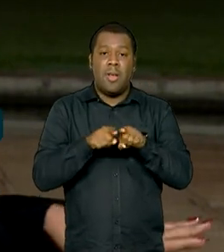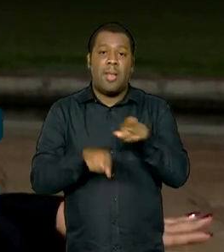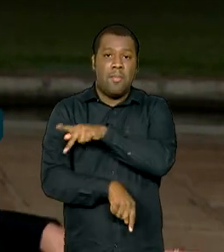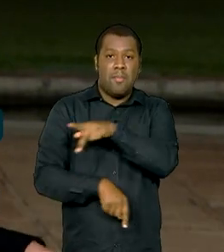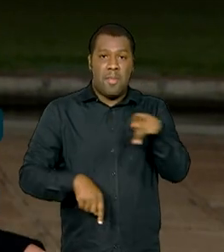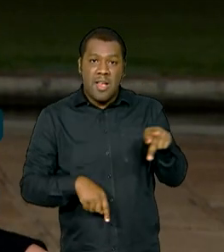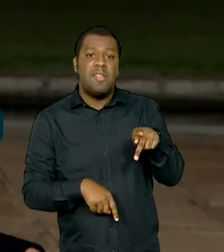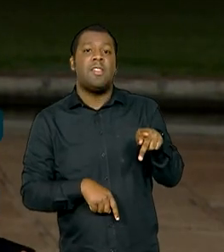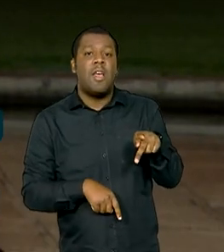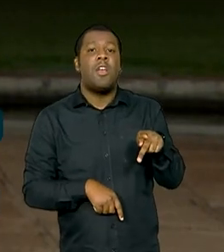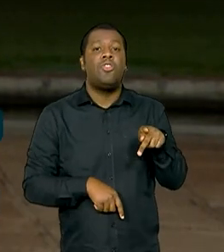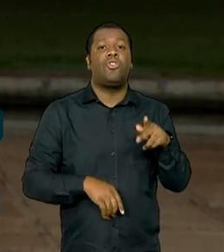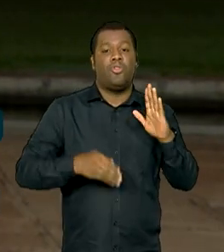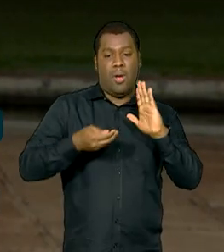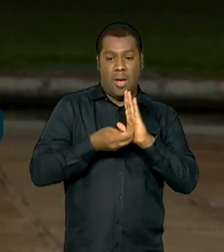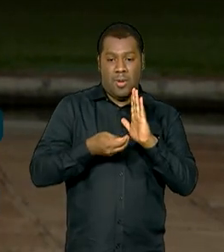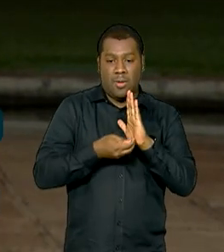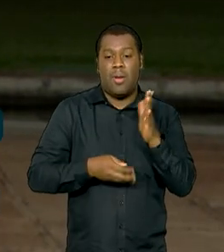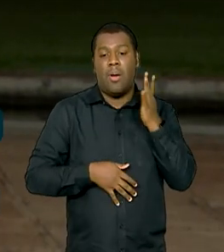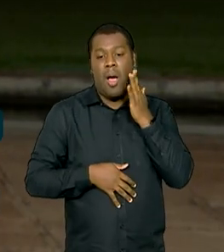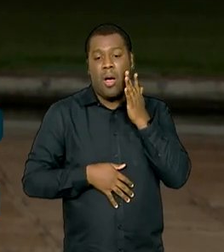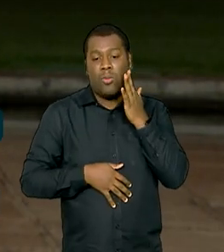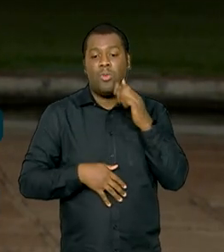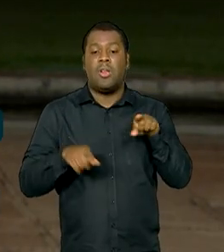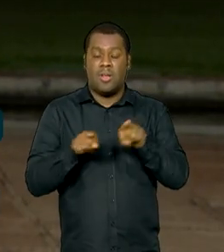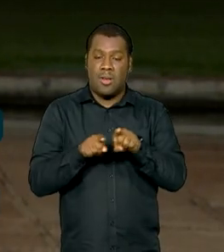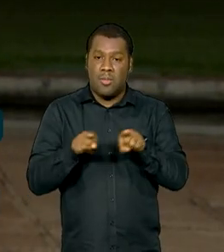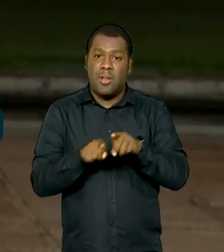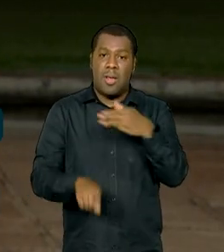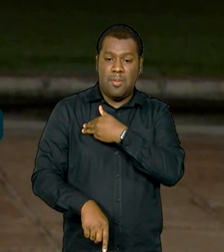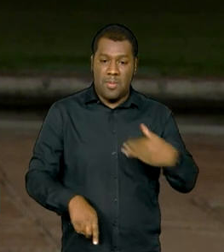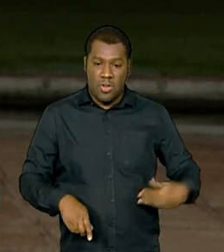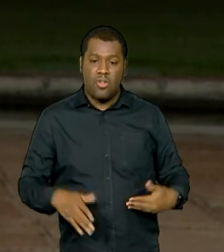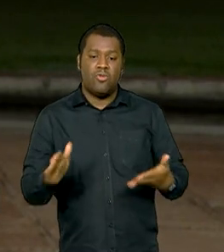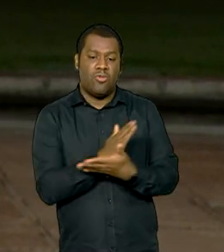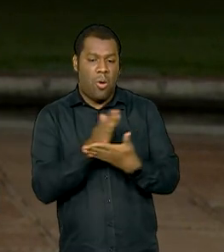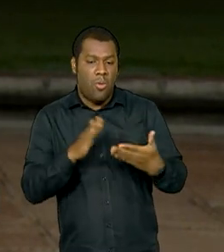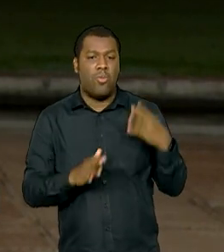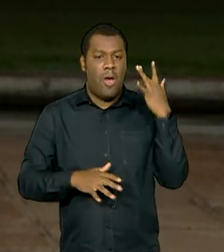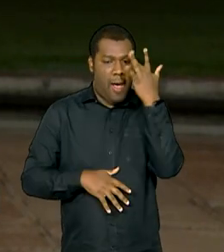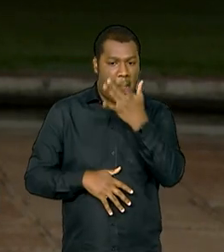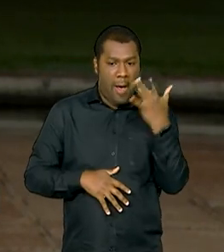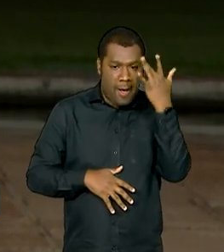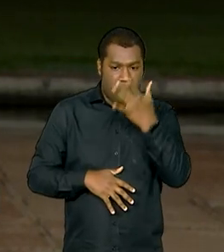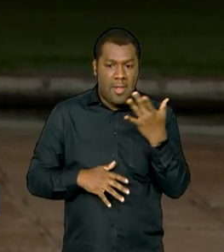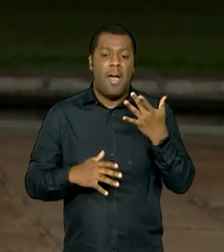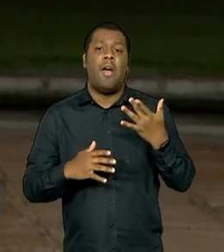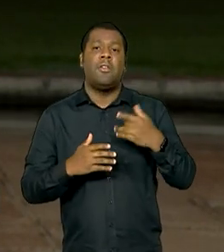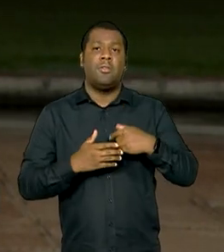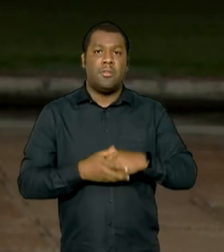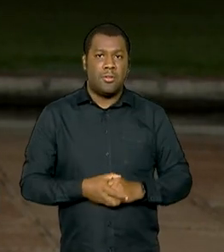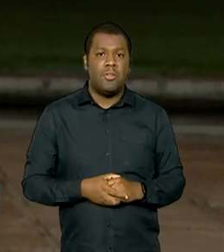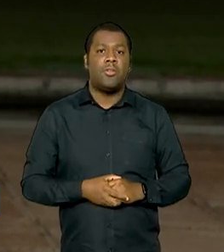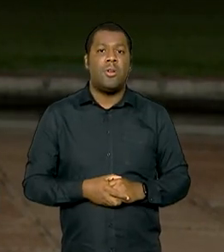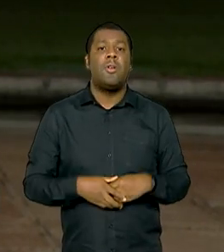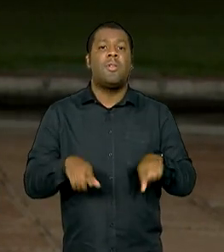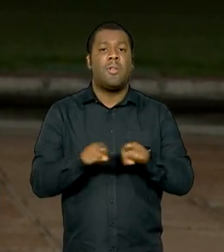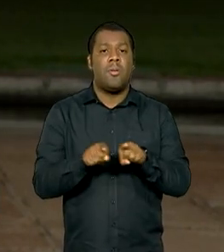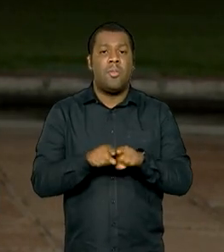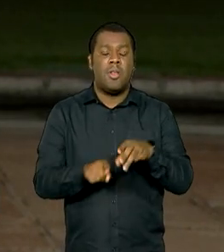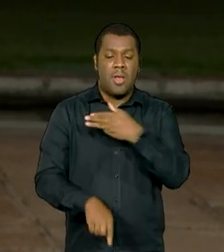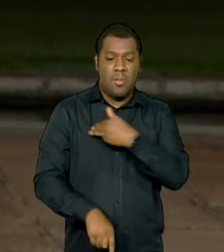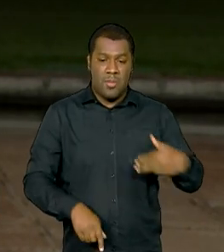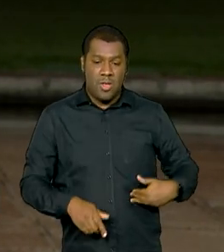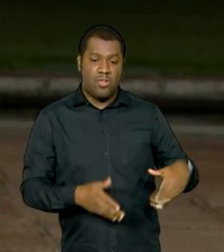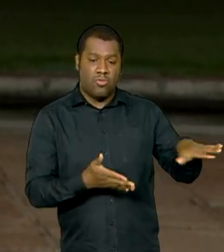também estão presentes. Alguns ministros, como o Fernando Haddad, ministro da Fazenda, e também o ministro da